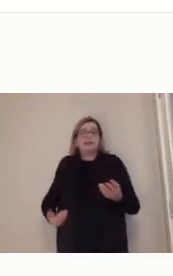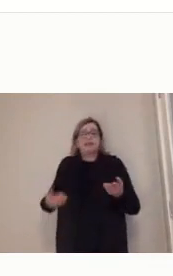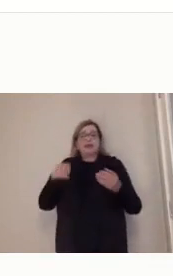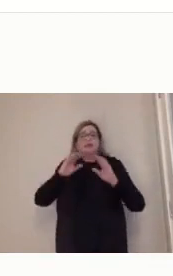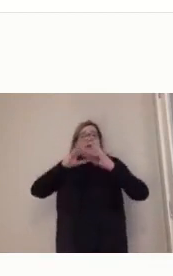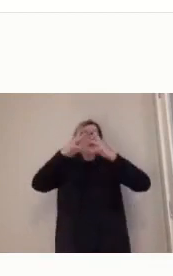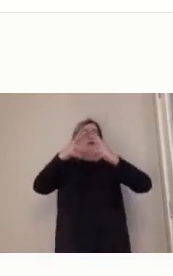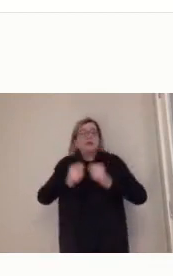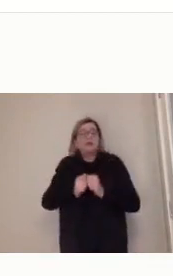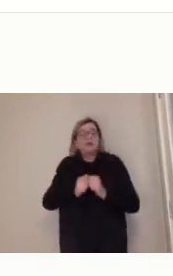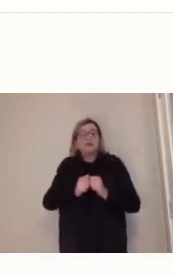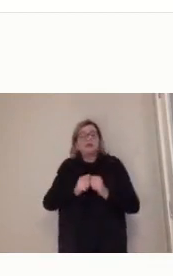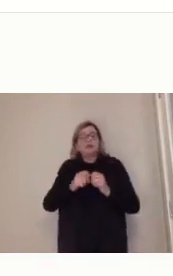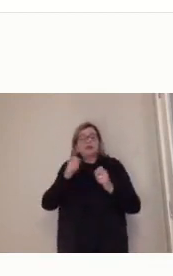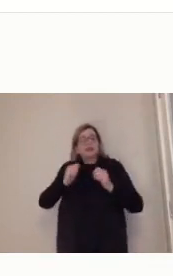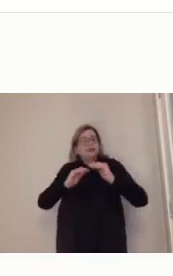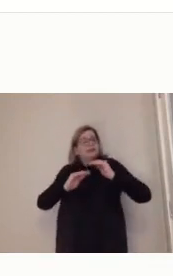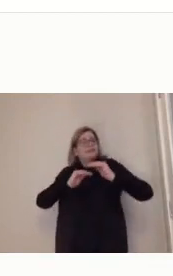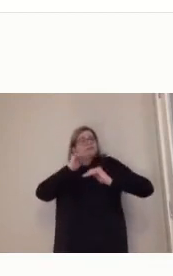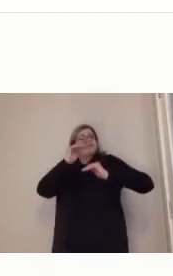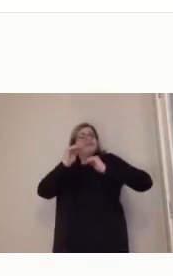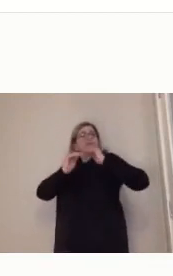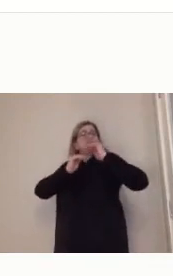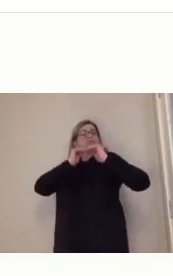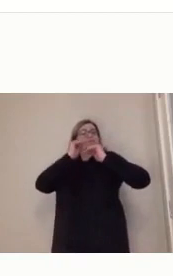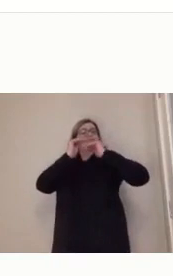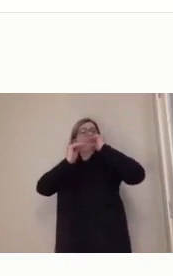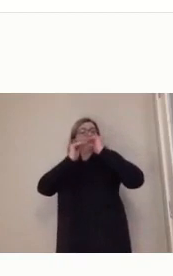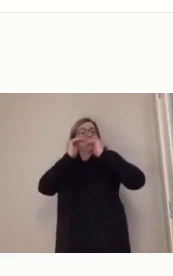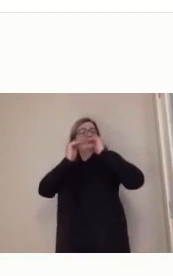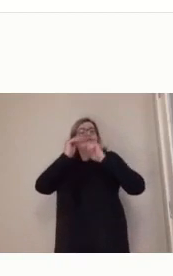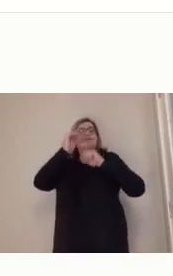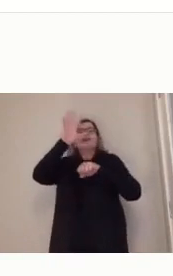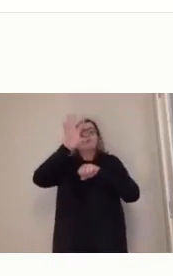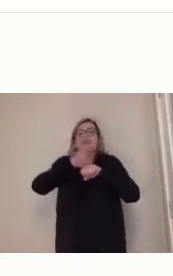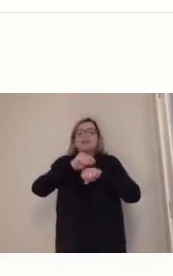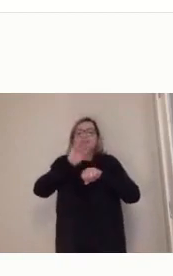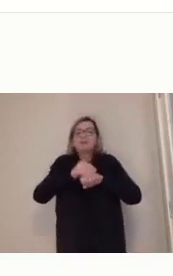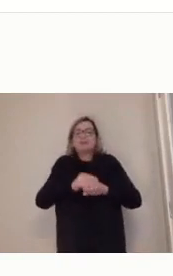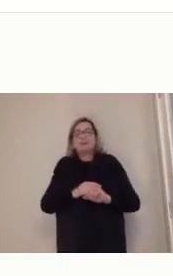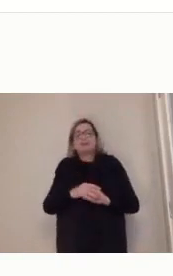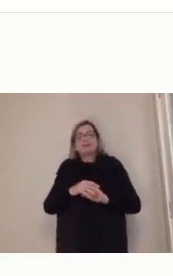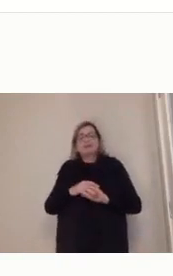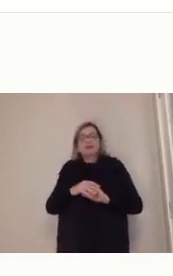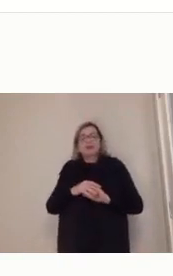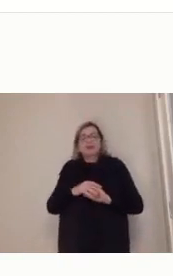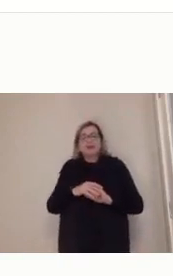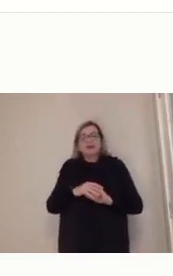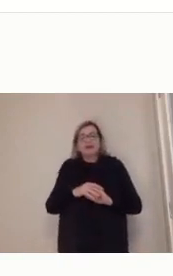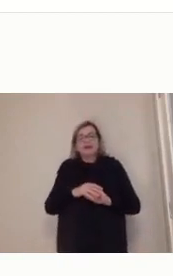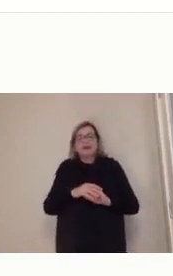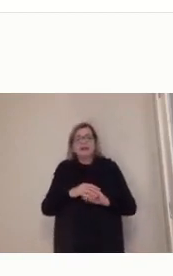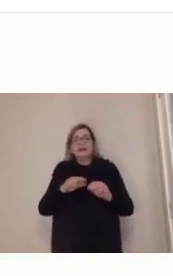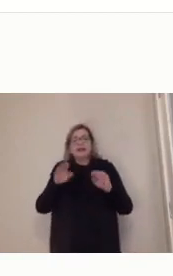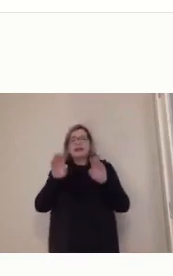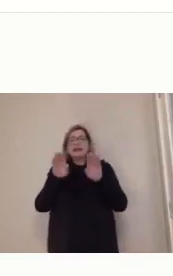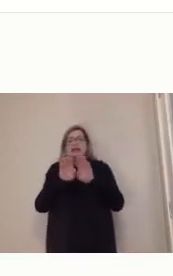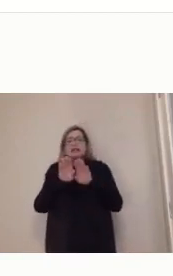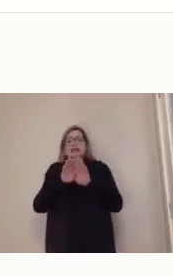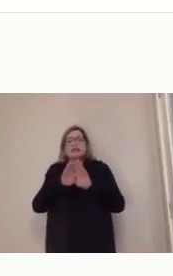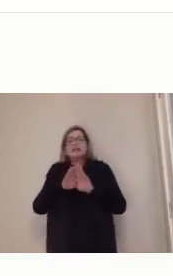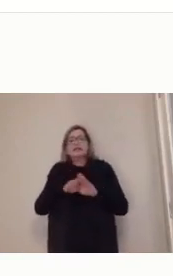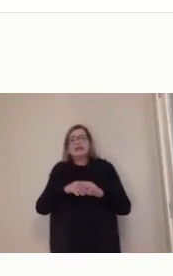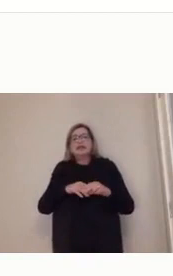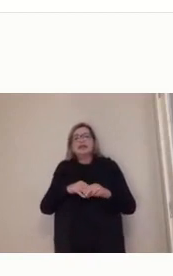conhecimento, tá bom? E aí, ele vai dizer mais uma coisa. Como transmitir? Pronto.